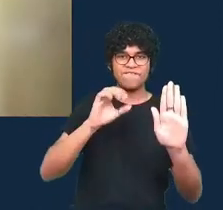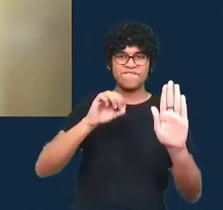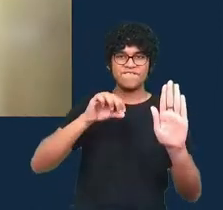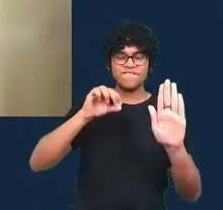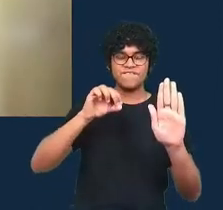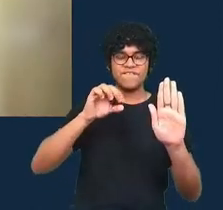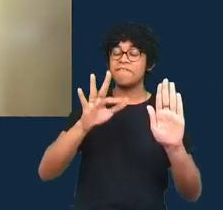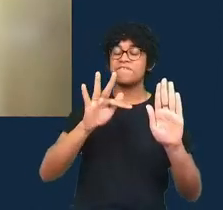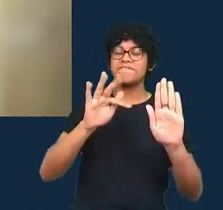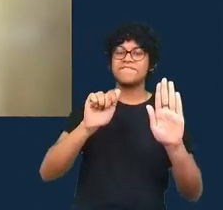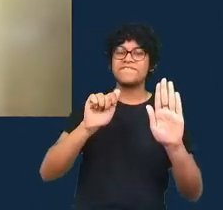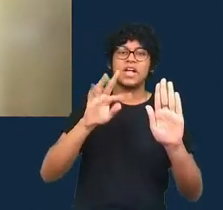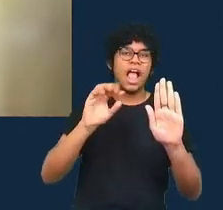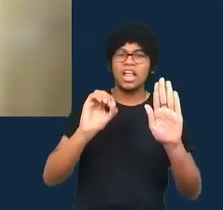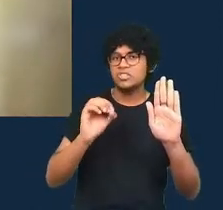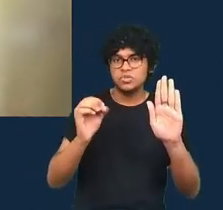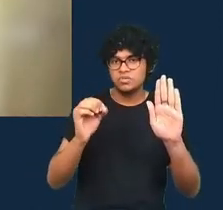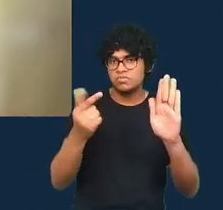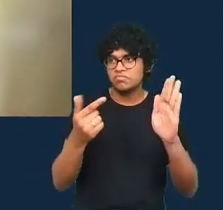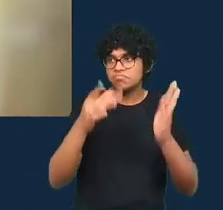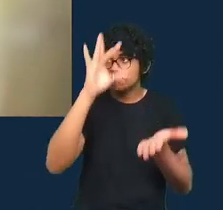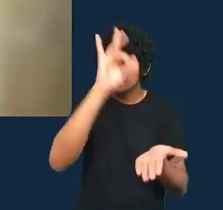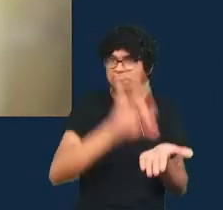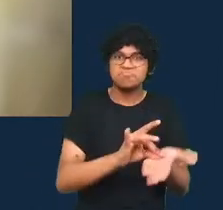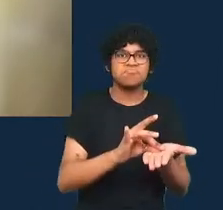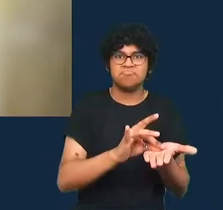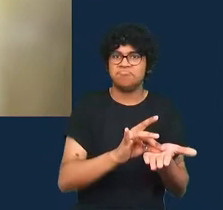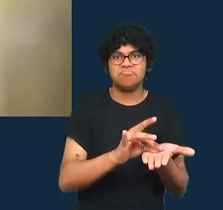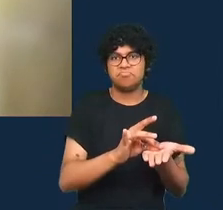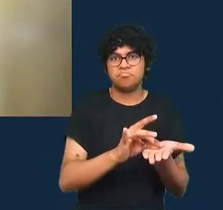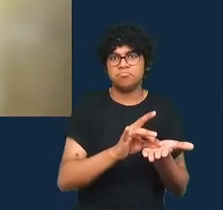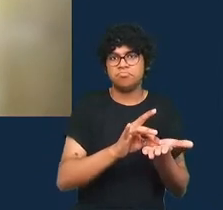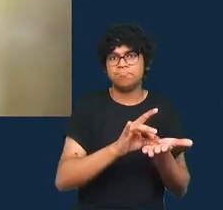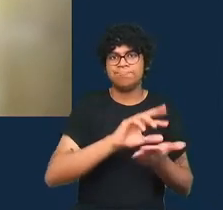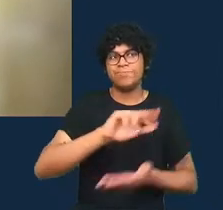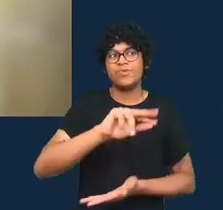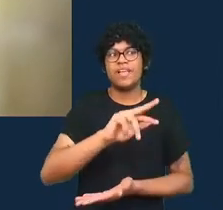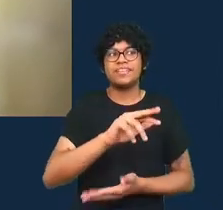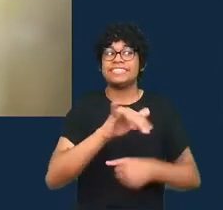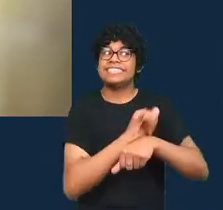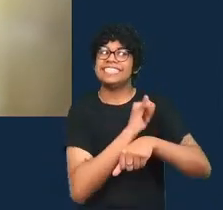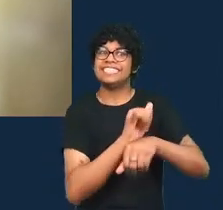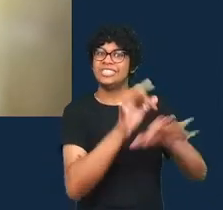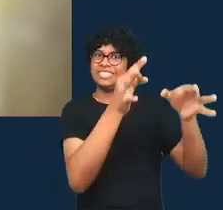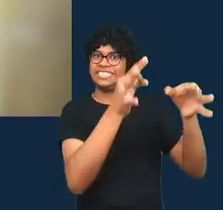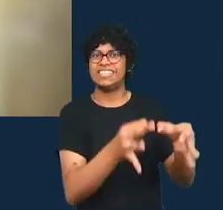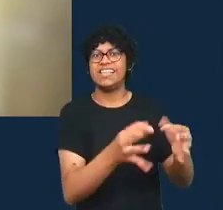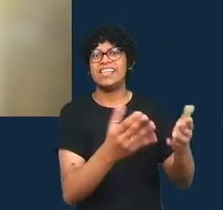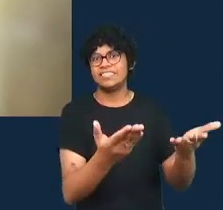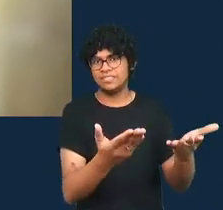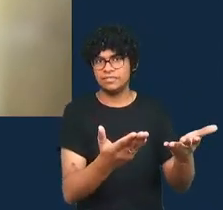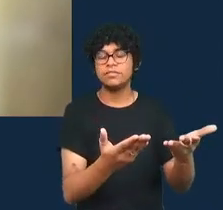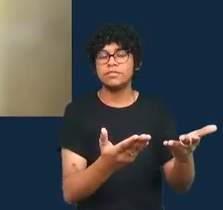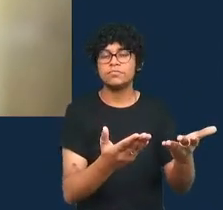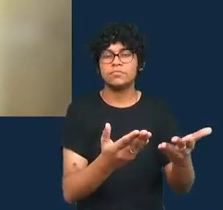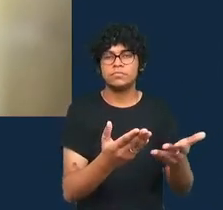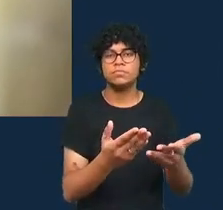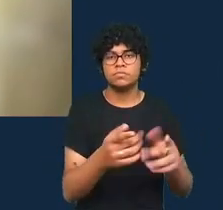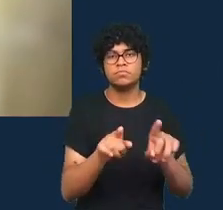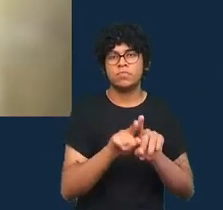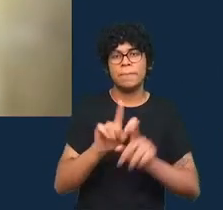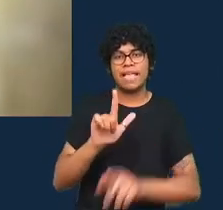resposta adequada eu acho que é algo que a Liliana também falou antes essa